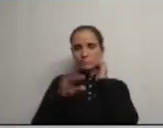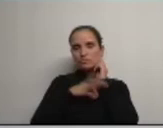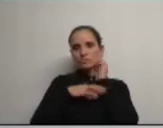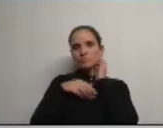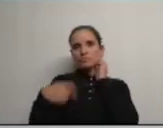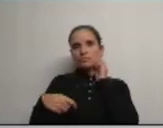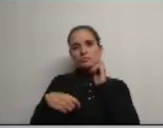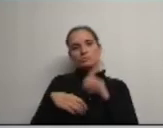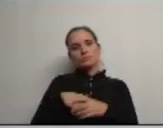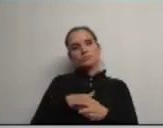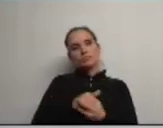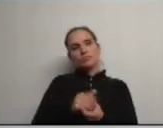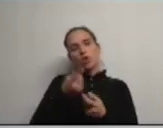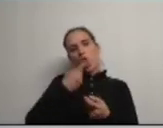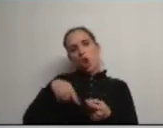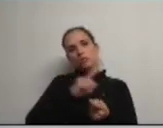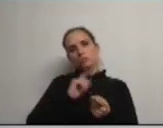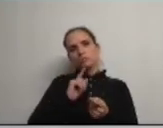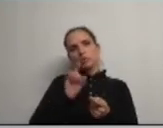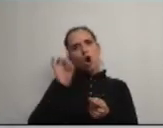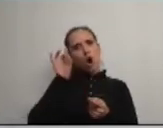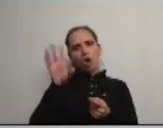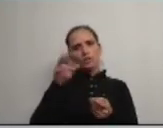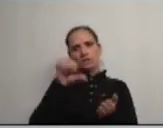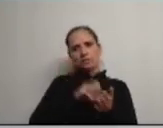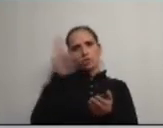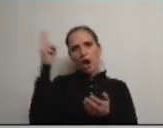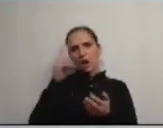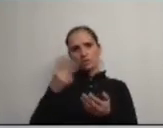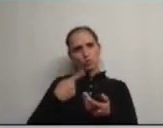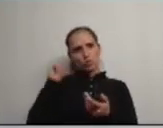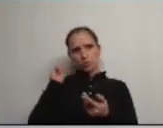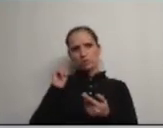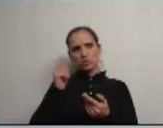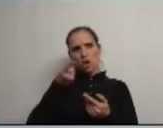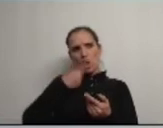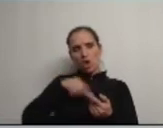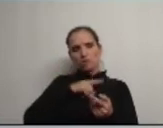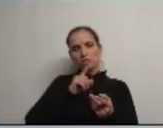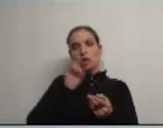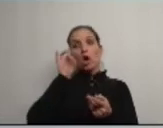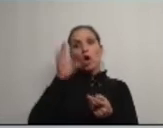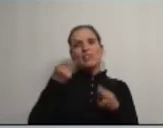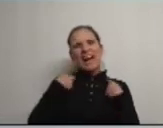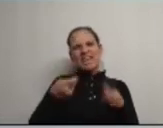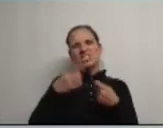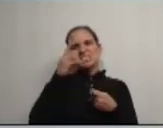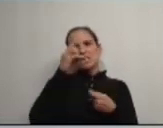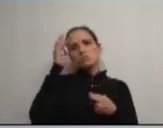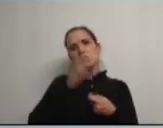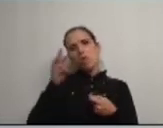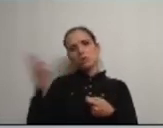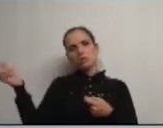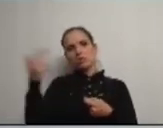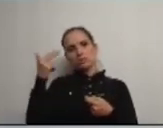Presidente nós não somos contra o Centro de Artes nós somos é contra gastar lá 6 milhões de euros